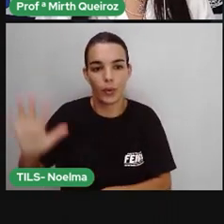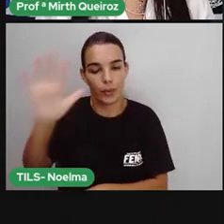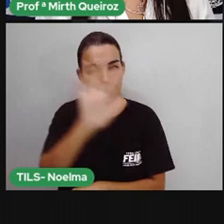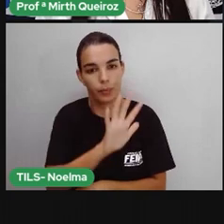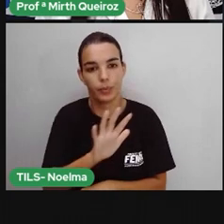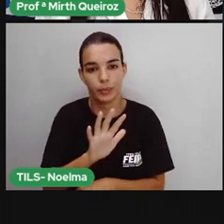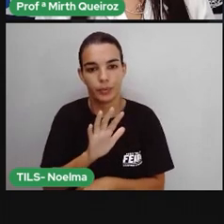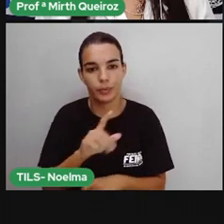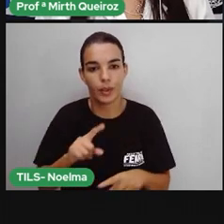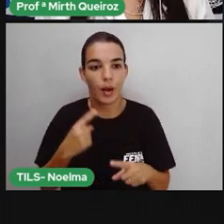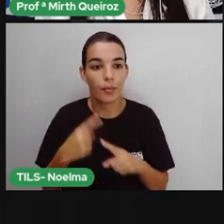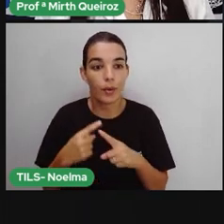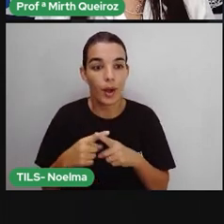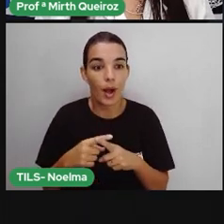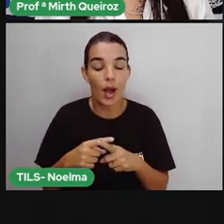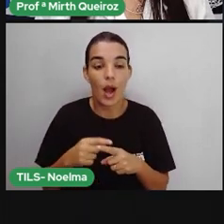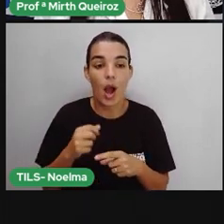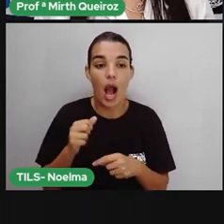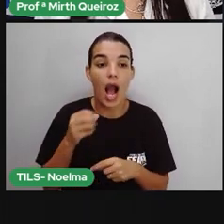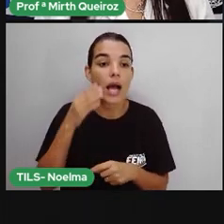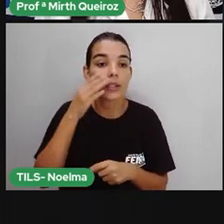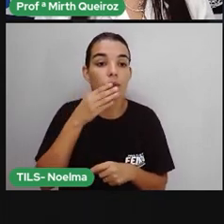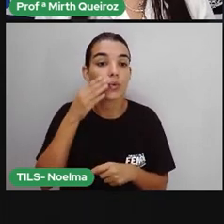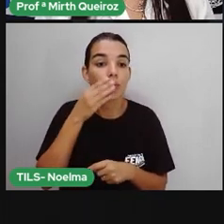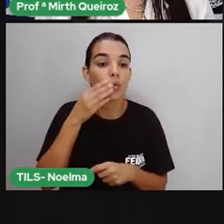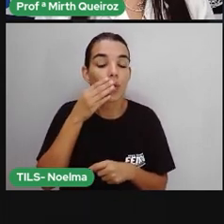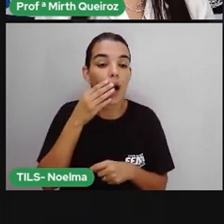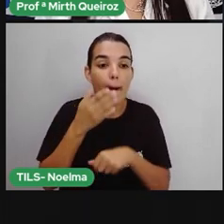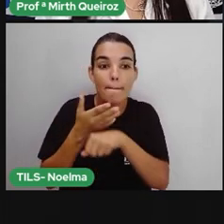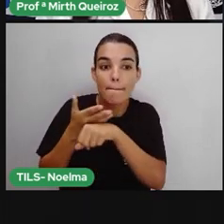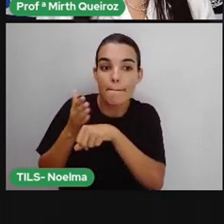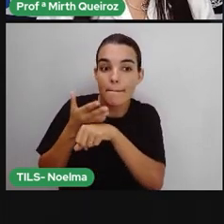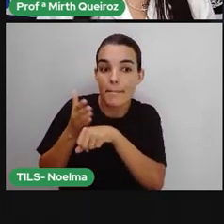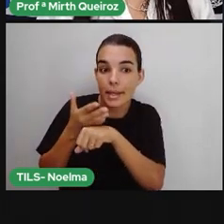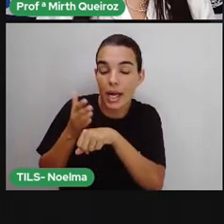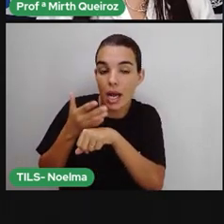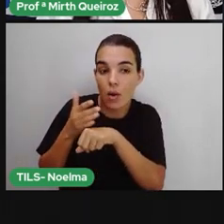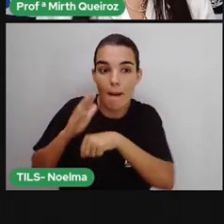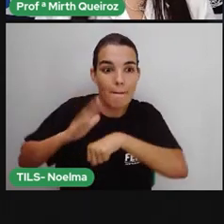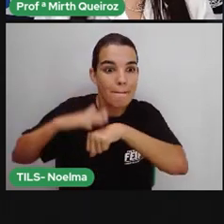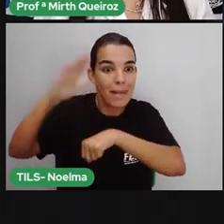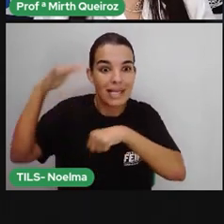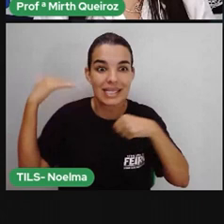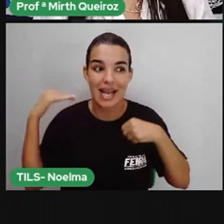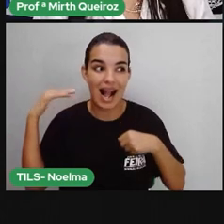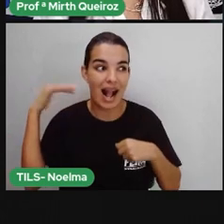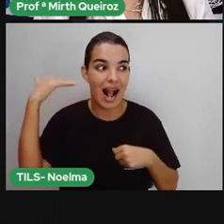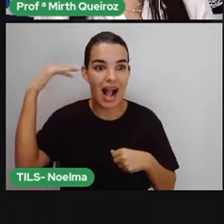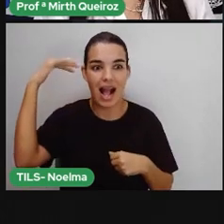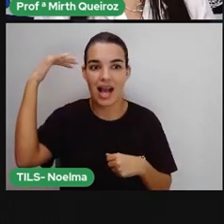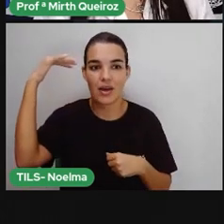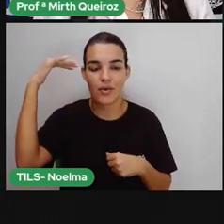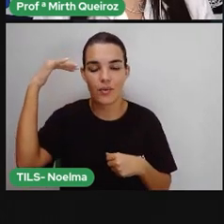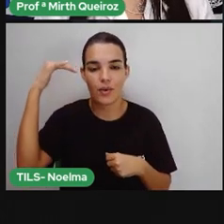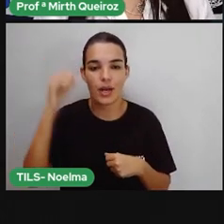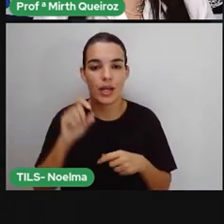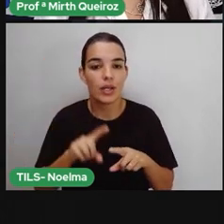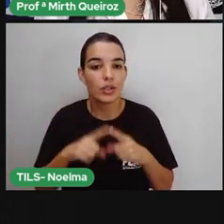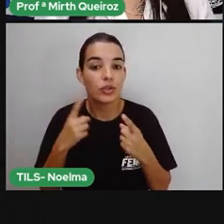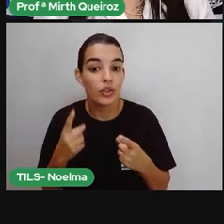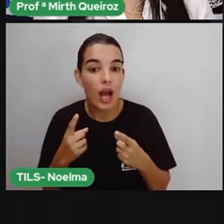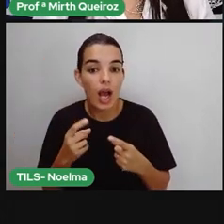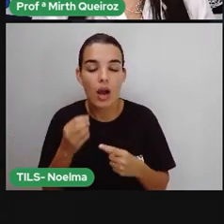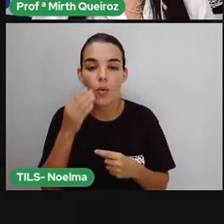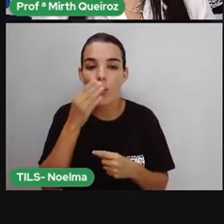branco, era mais caro na época. E o mais caro, que era o açúcar mais escuro, ele era mais barato.